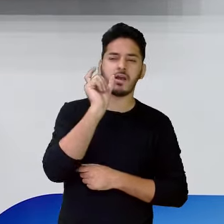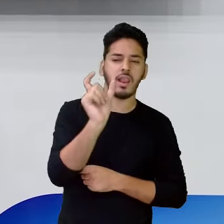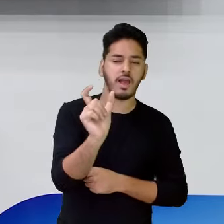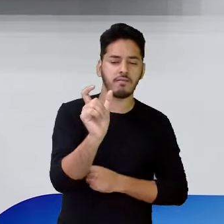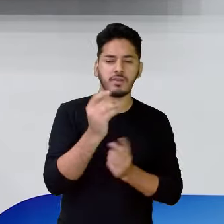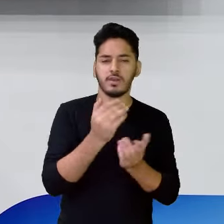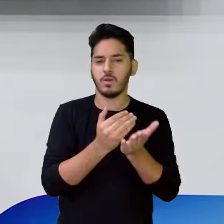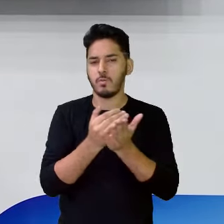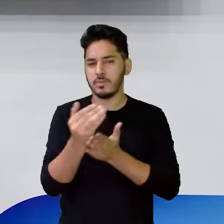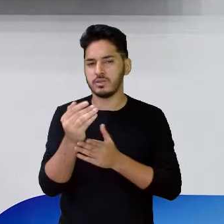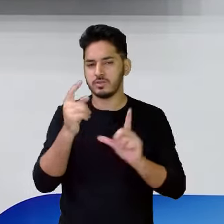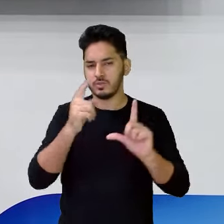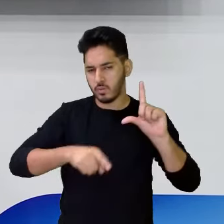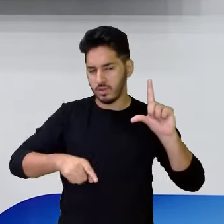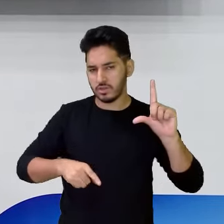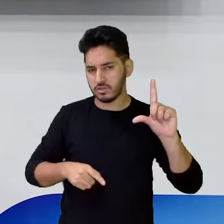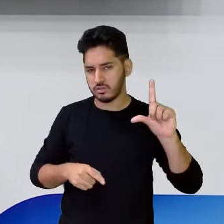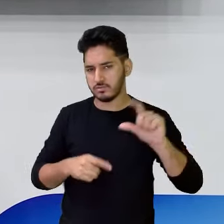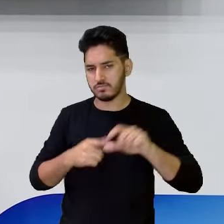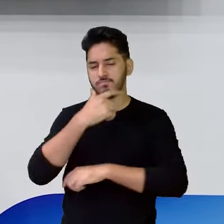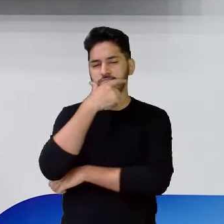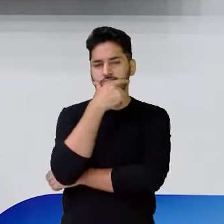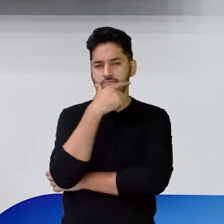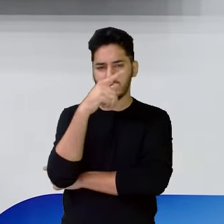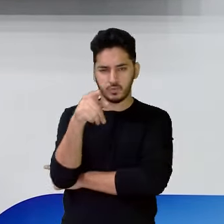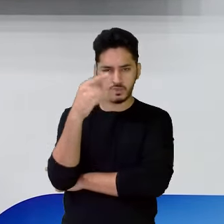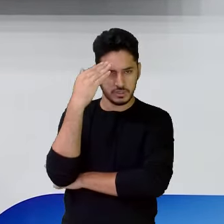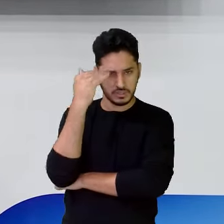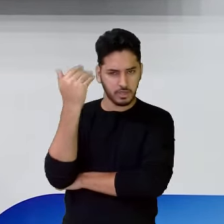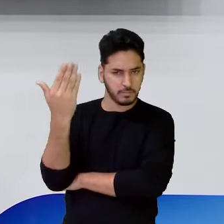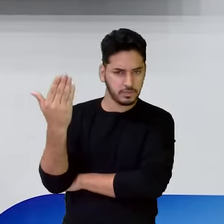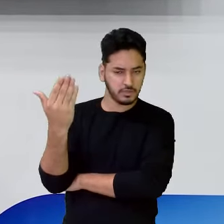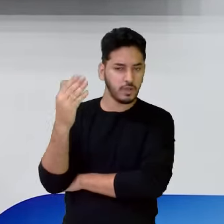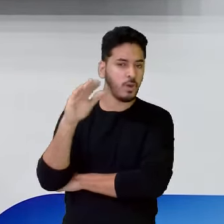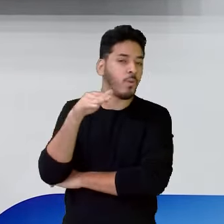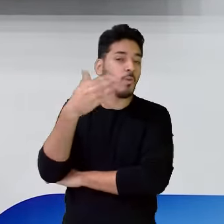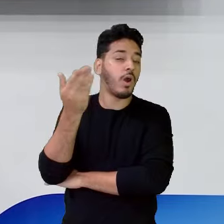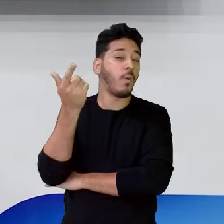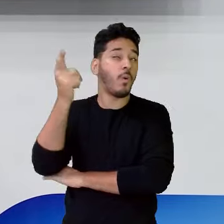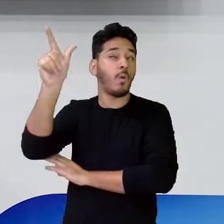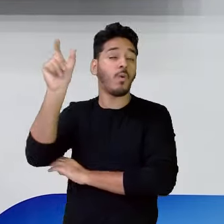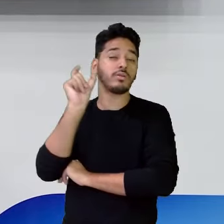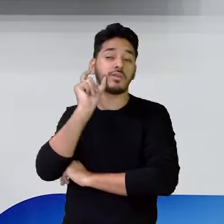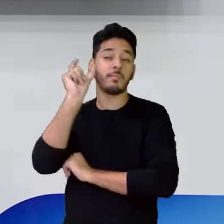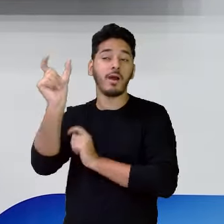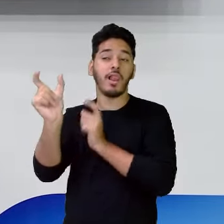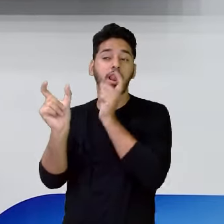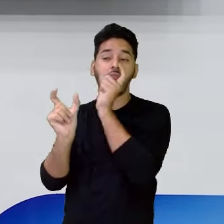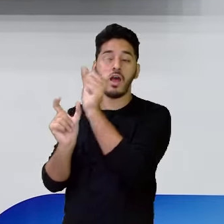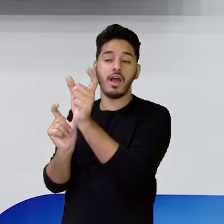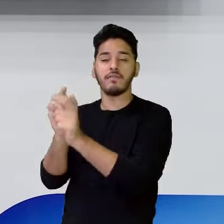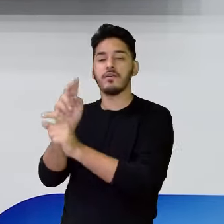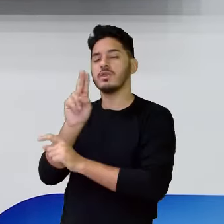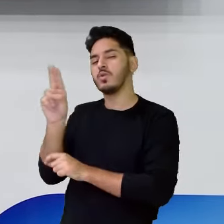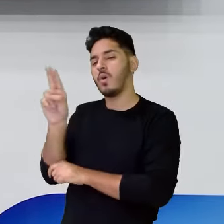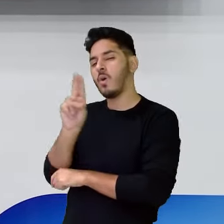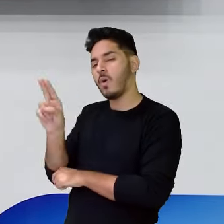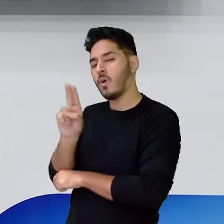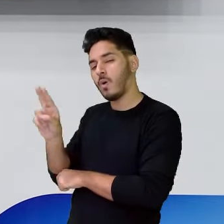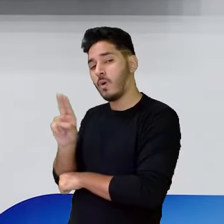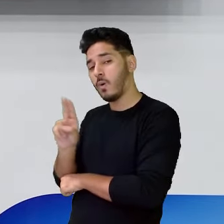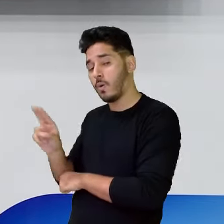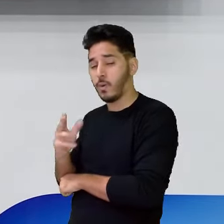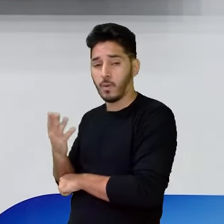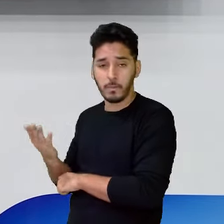primeira letra desse nome? Você saberia me dizer qual outras palavras, outros nomes próprios